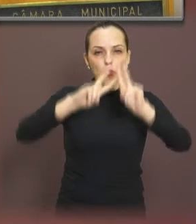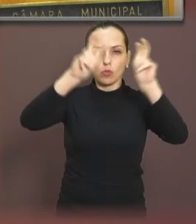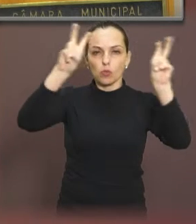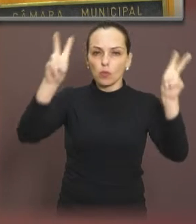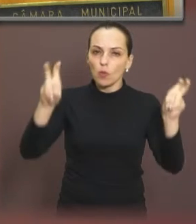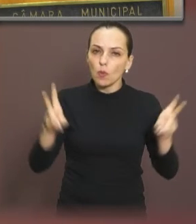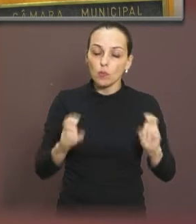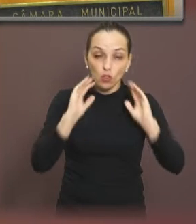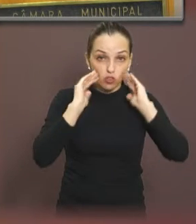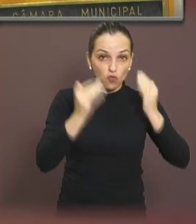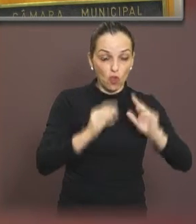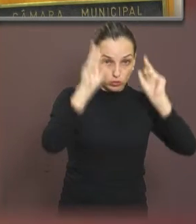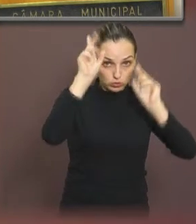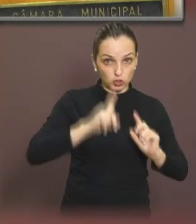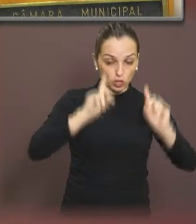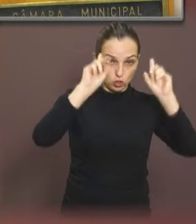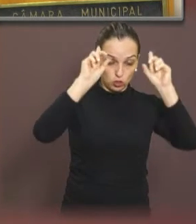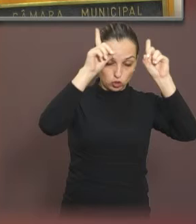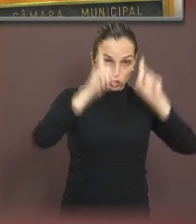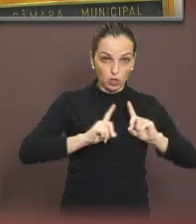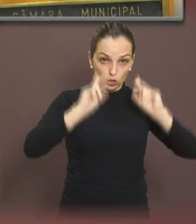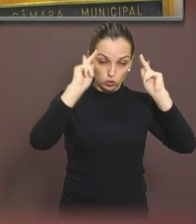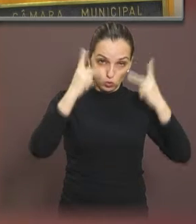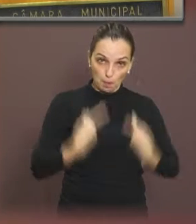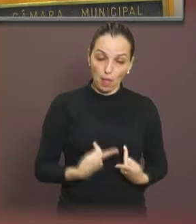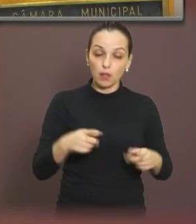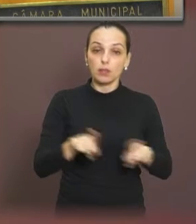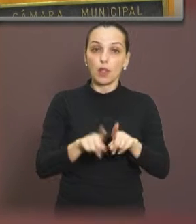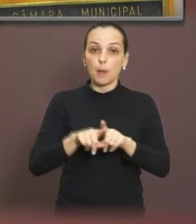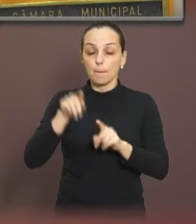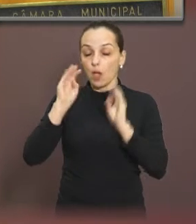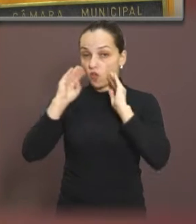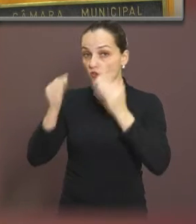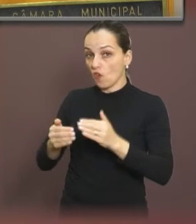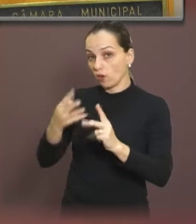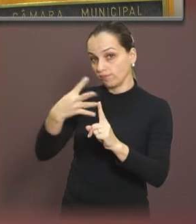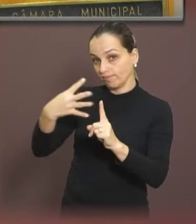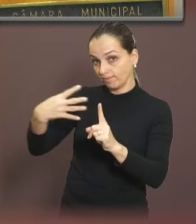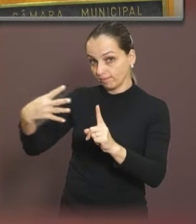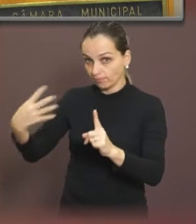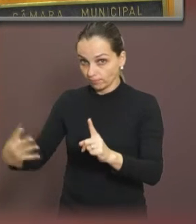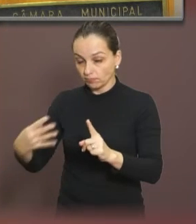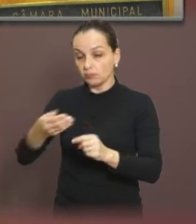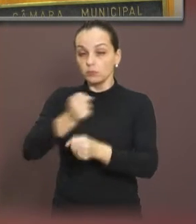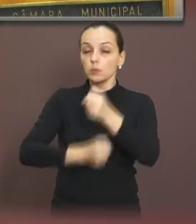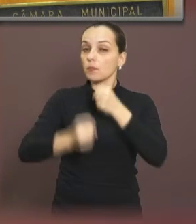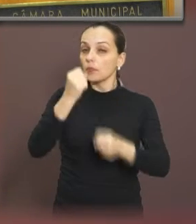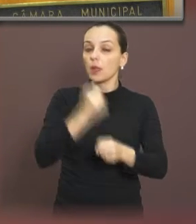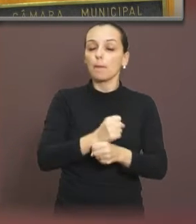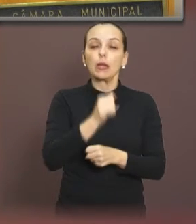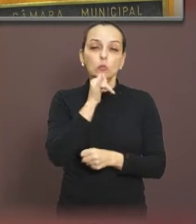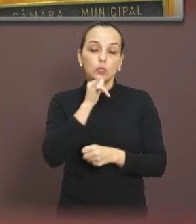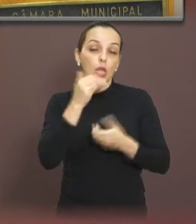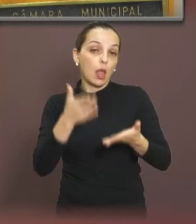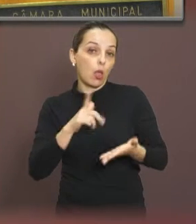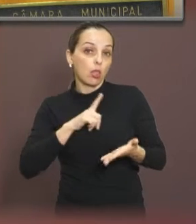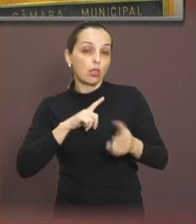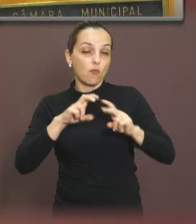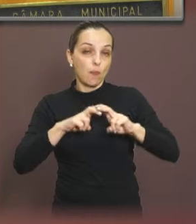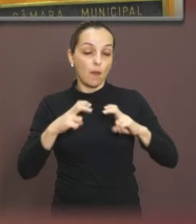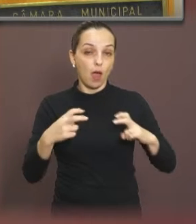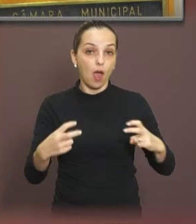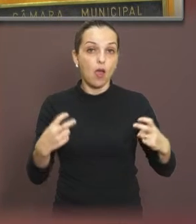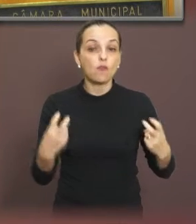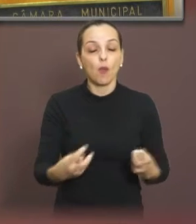atinentes aos direitos humanos e, com eles, também, os direitos da comunidade LGBTQIA+. No ano passado, por exemplo, nós tivemos uma roda de